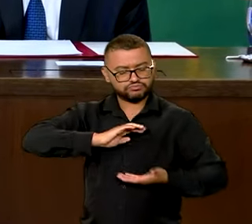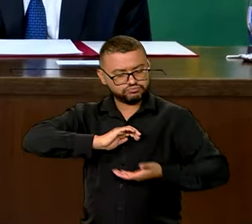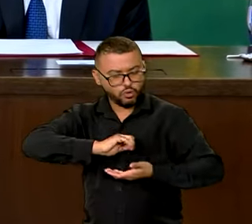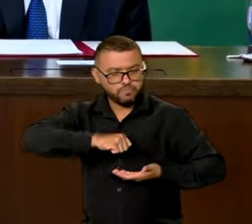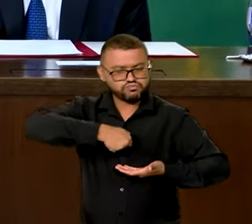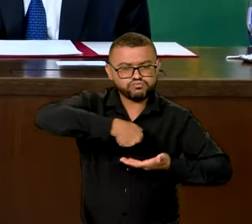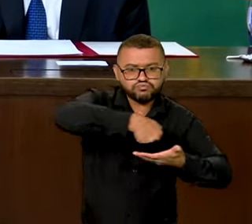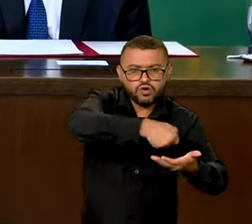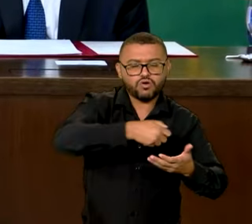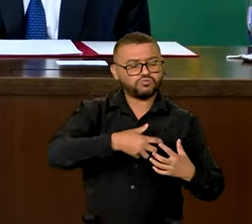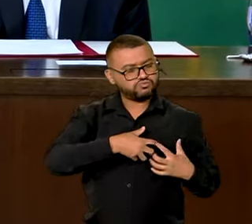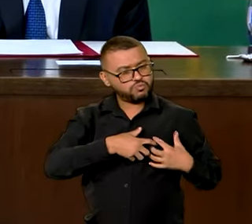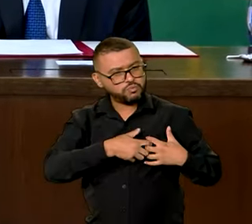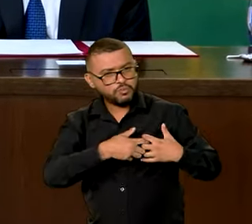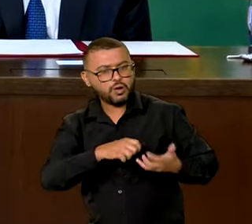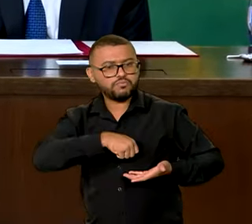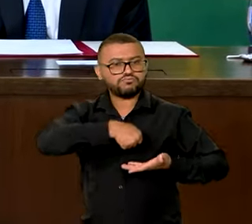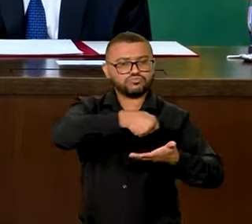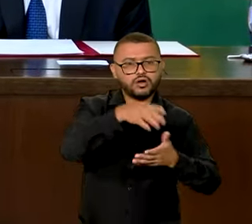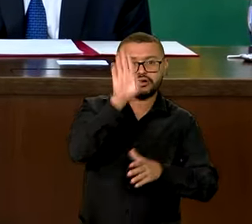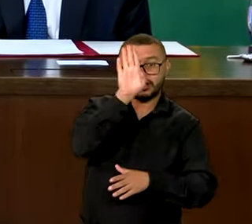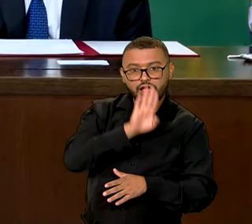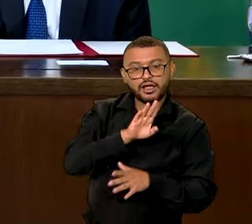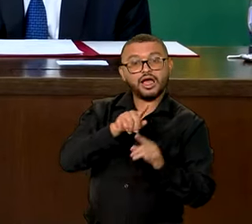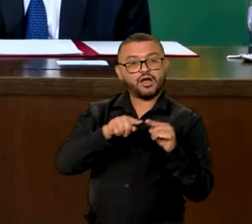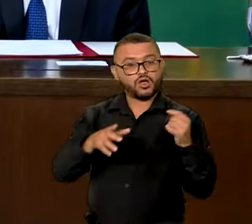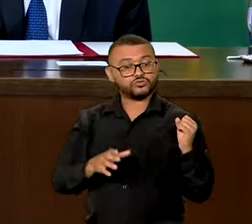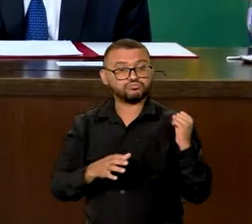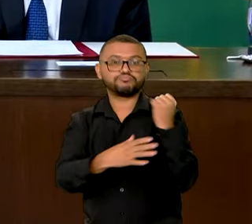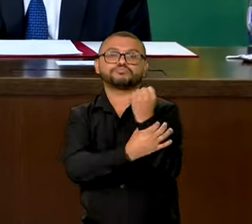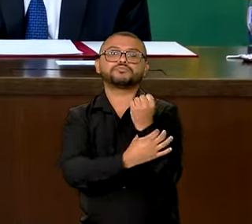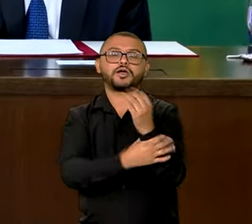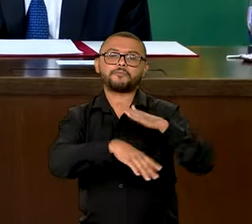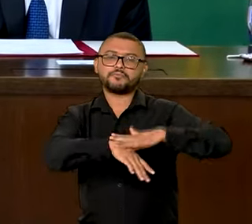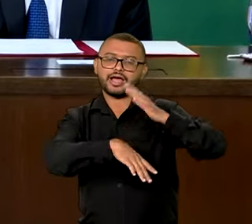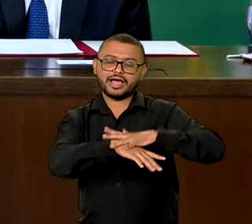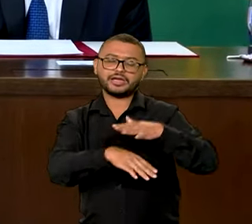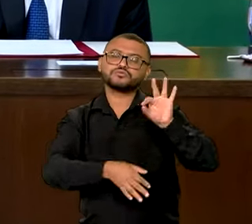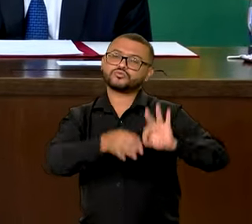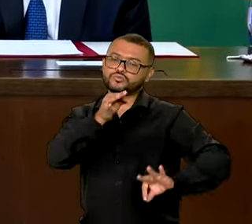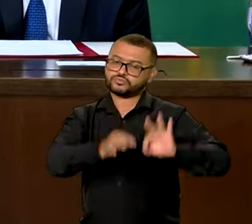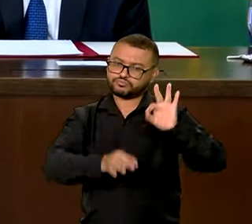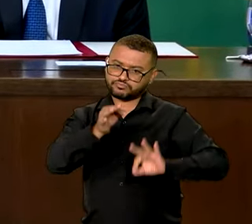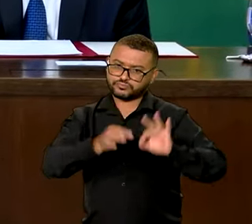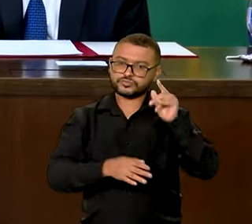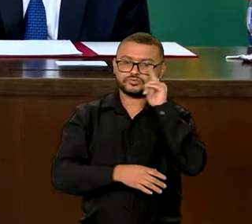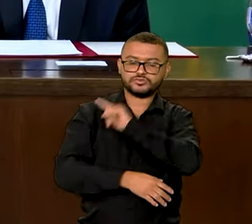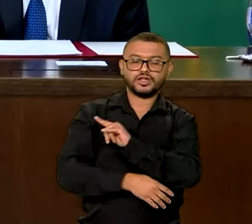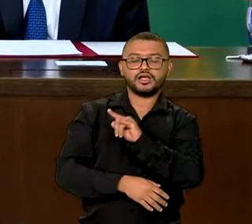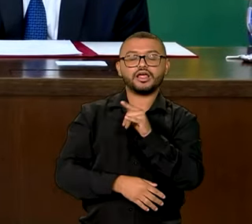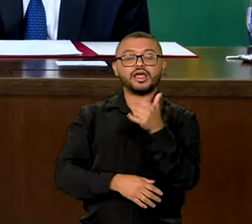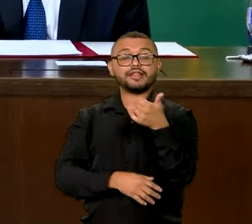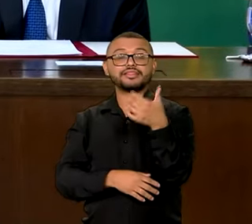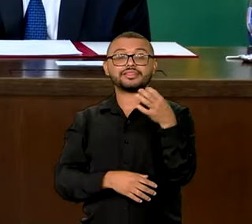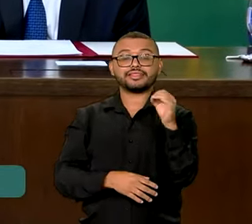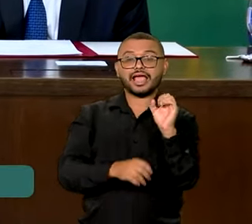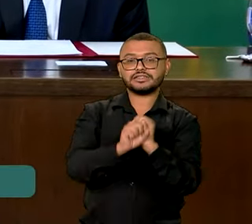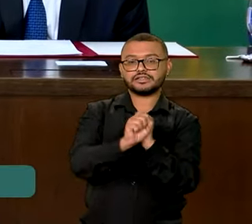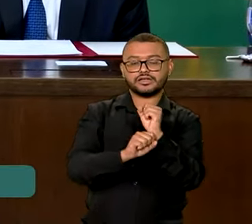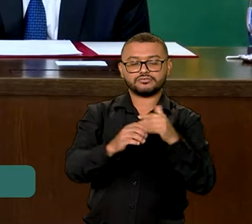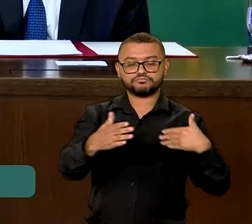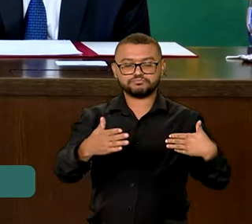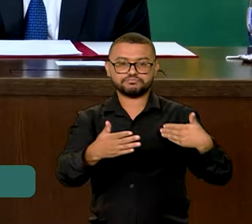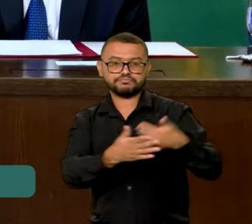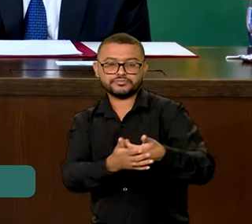e vão continuar fazendo agora de maneira mais segura que dê segurança jurídica. Nesses últimos 10 anos, presidente,